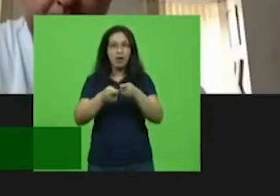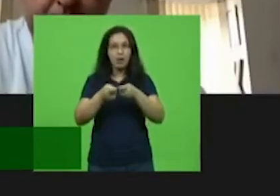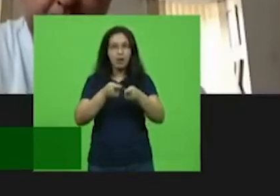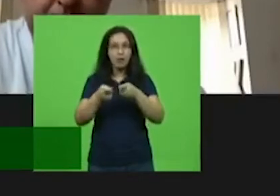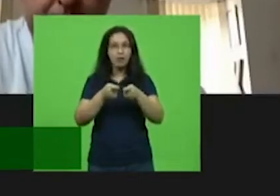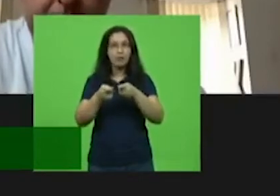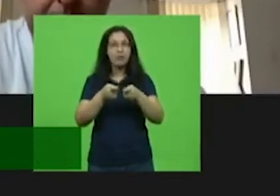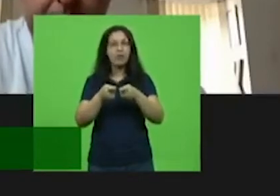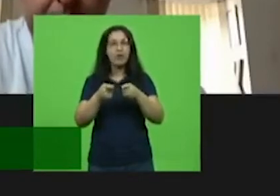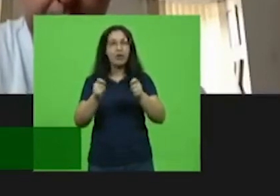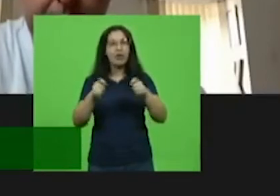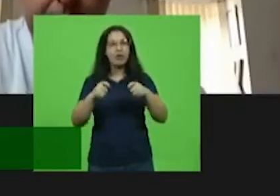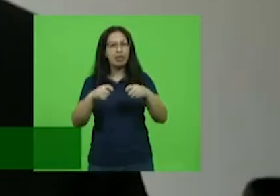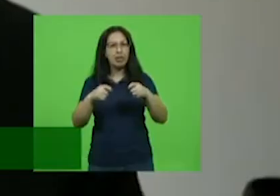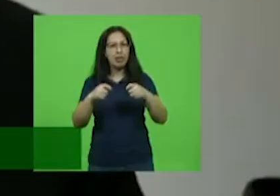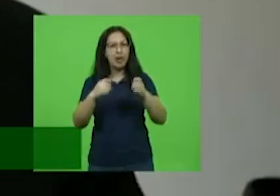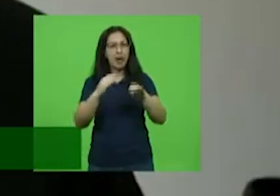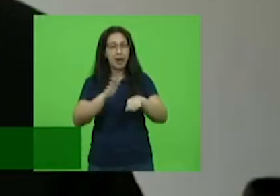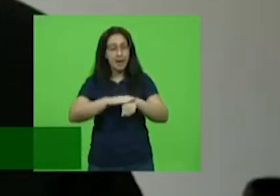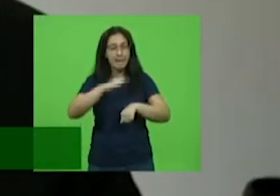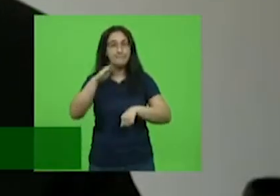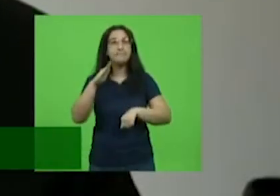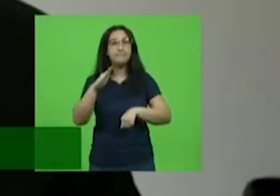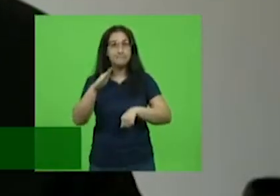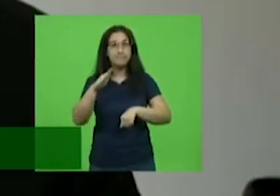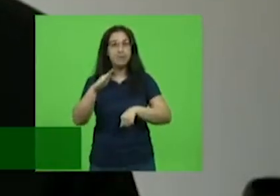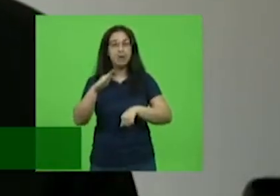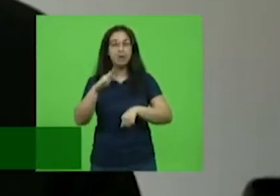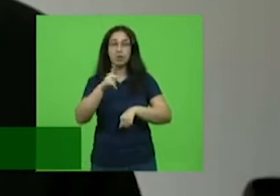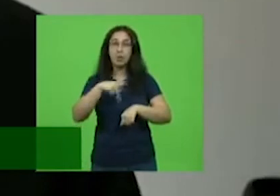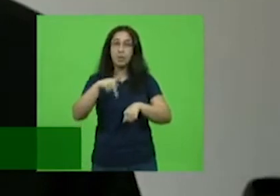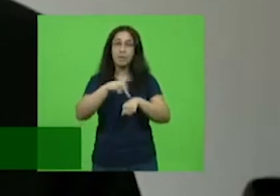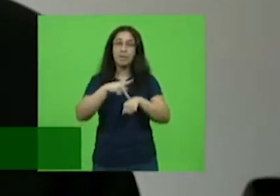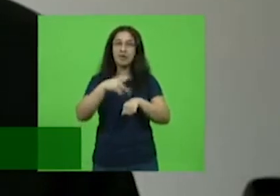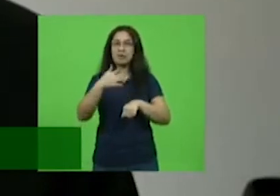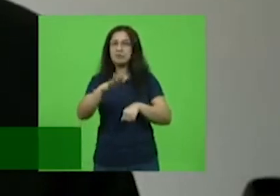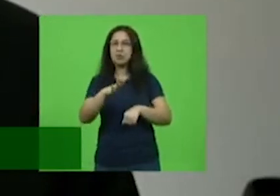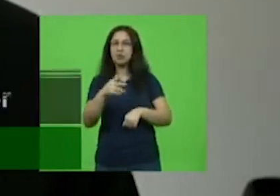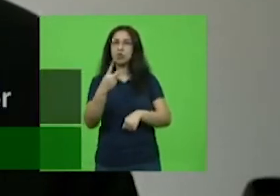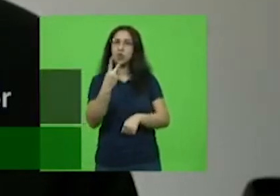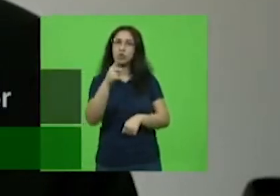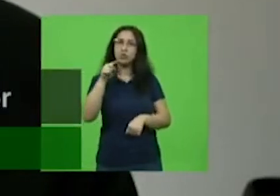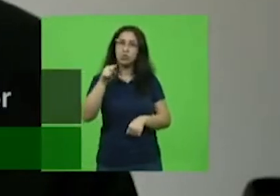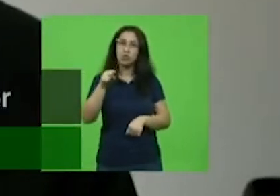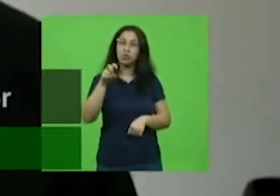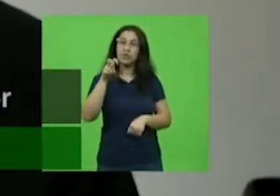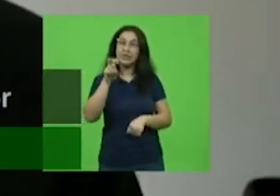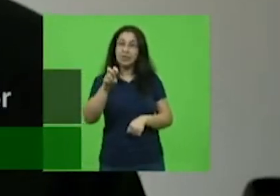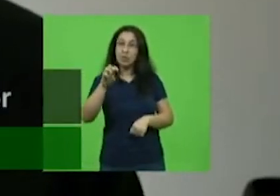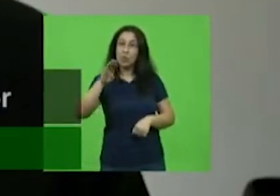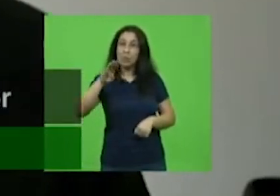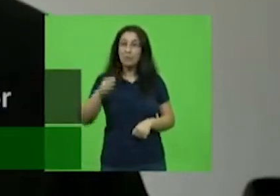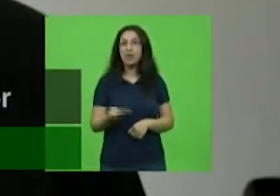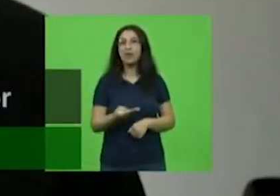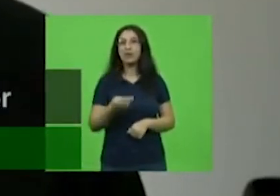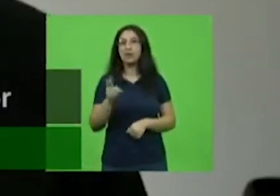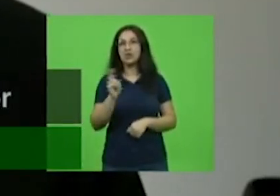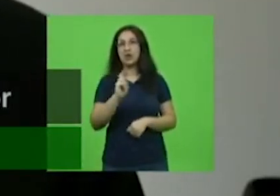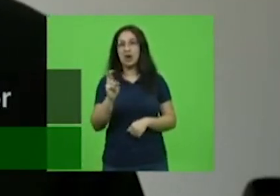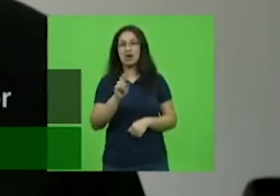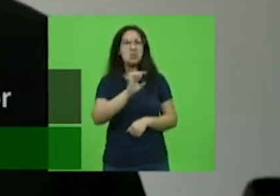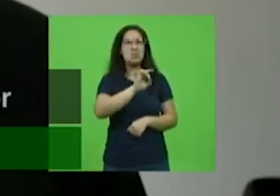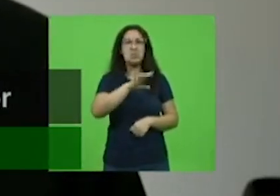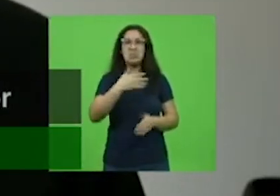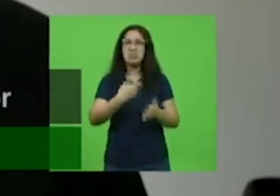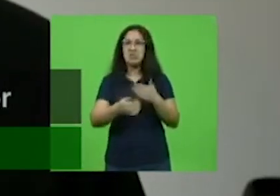nesse sentido, o país de aproximadamente 2,5 bilhões de reais. Em qualquer lugar onde